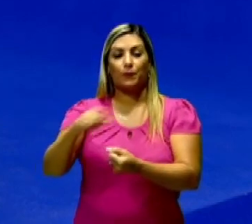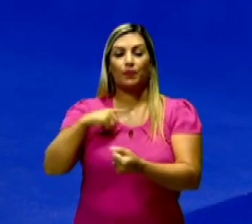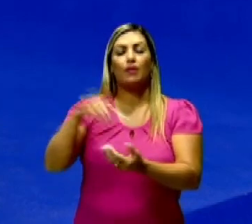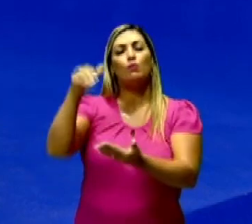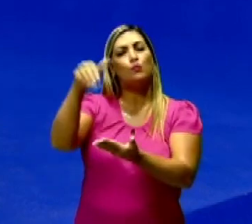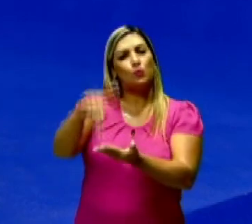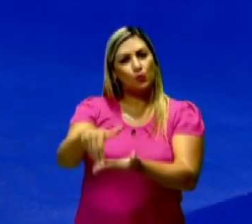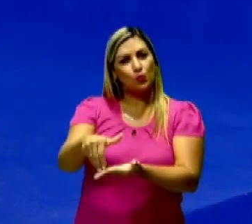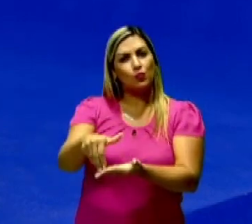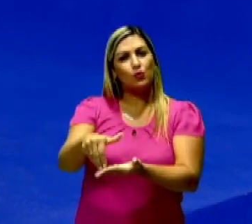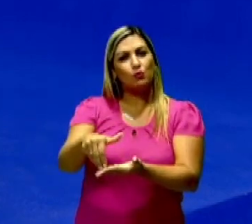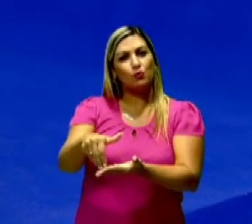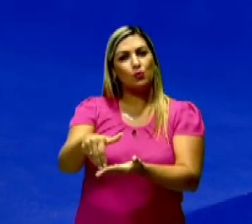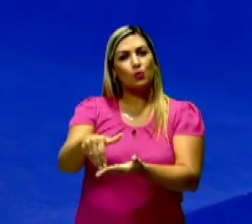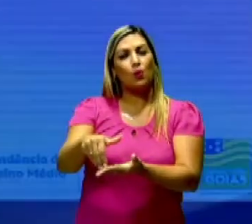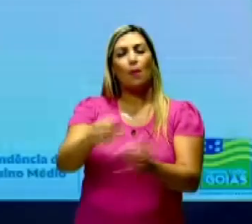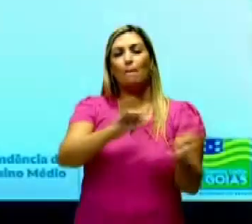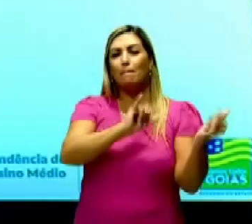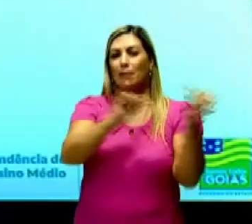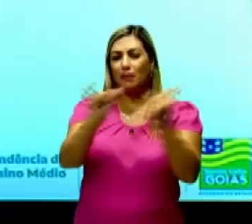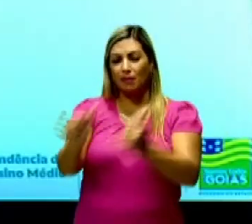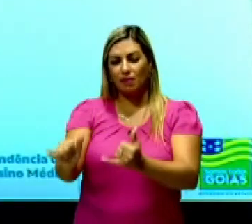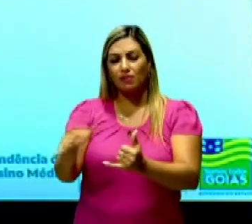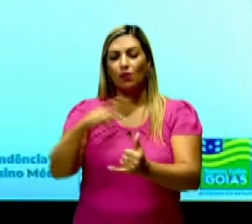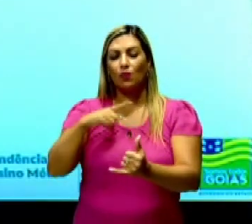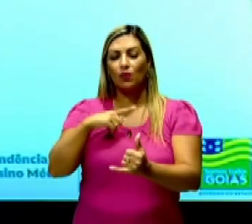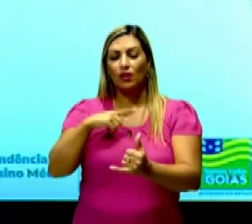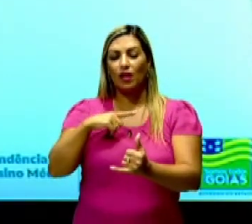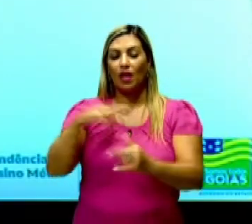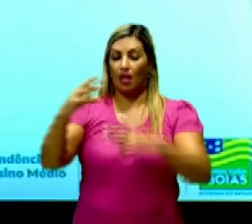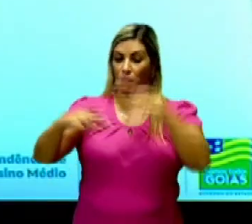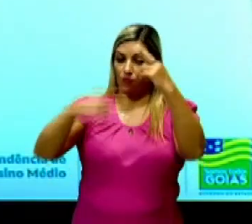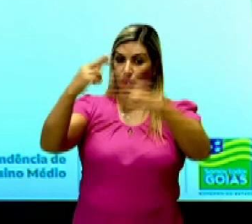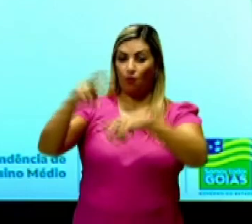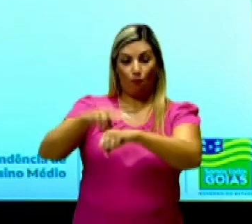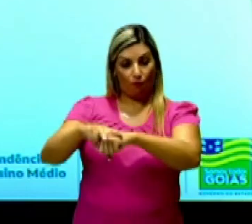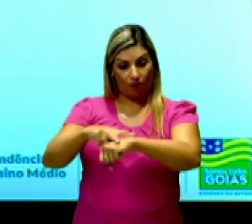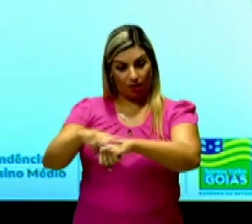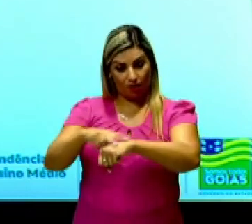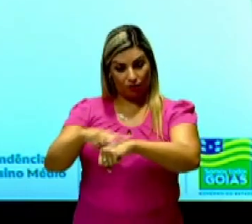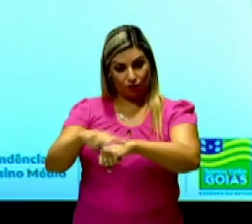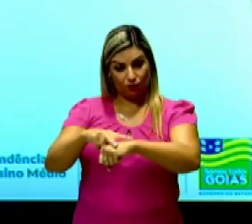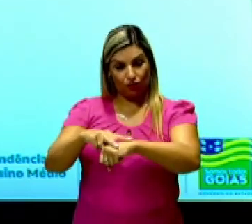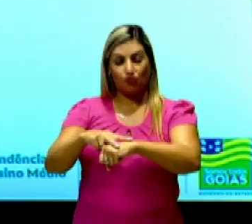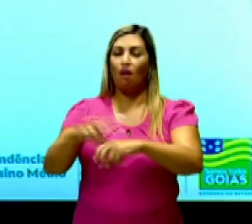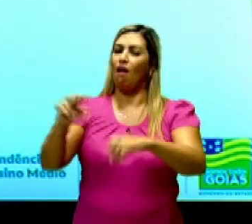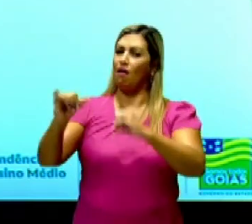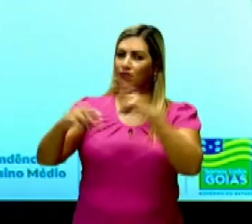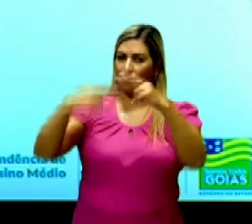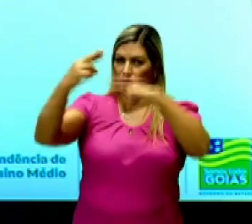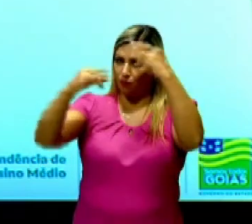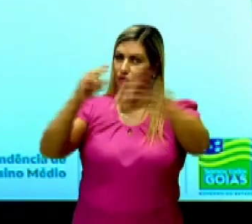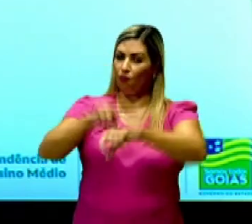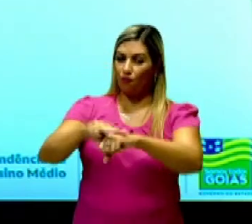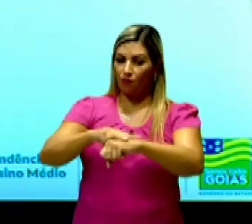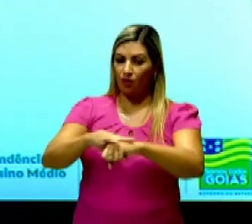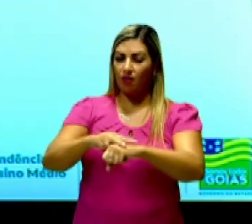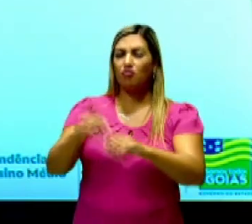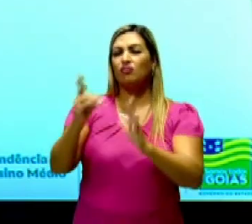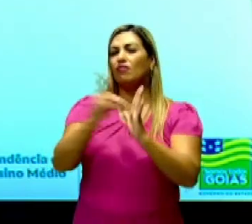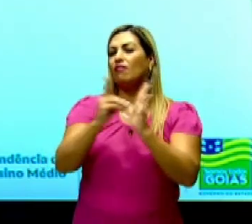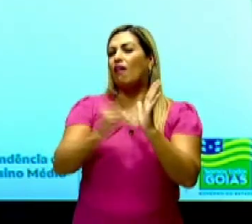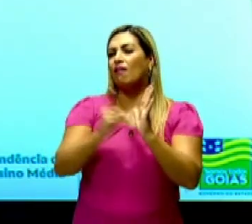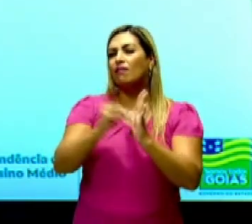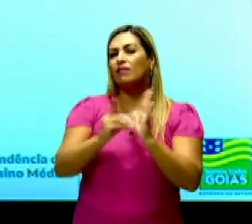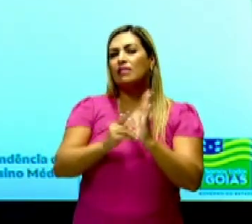a última grande migração, que é a chamada Revolução Verde. Bem, a Revolução Verde, ela vai acontecer aí na década de